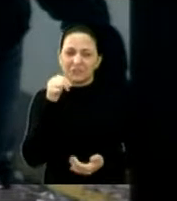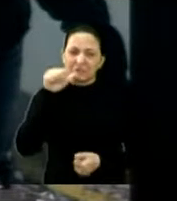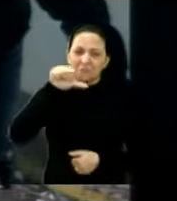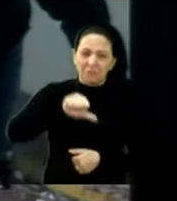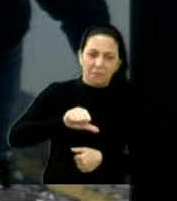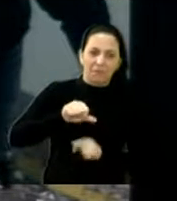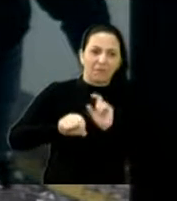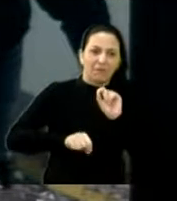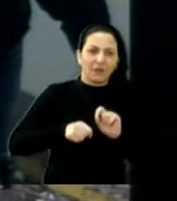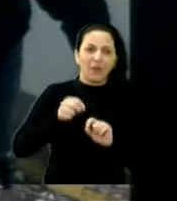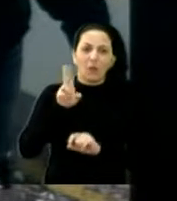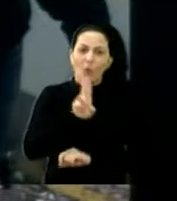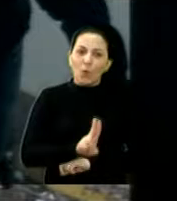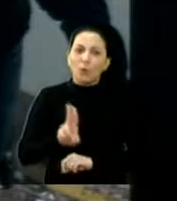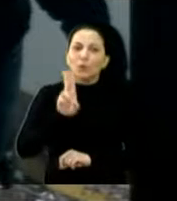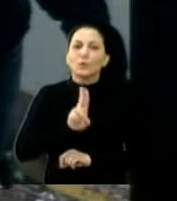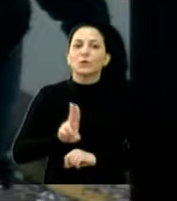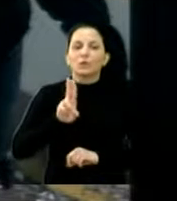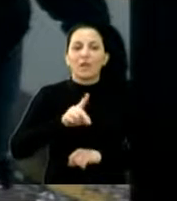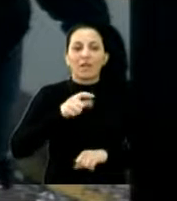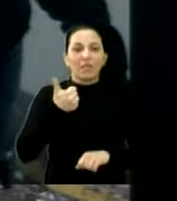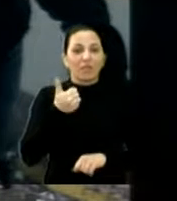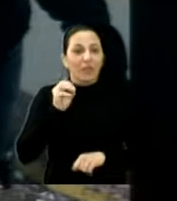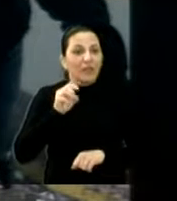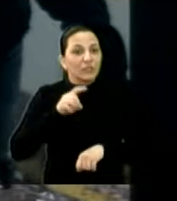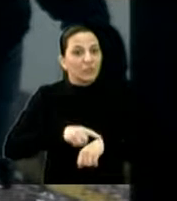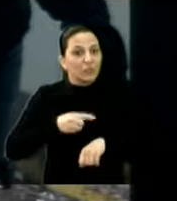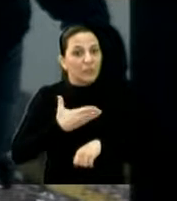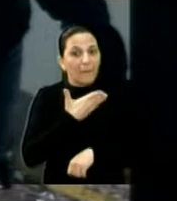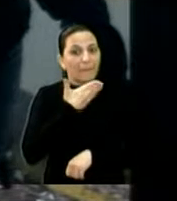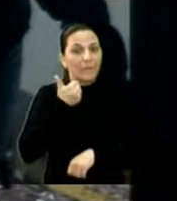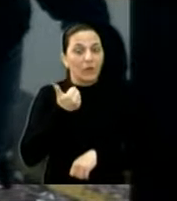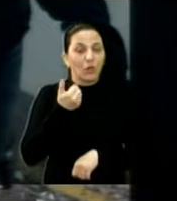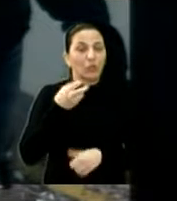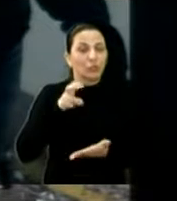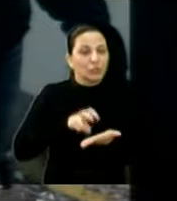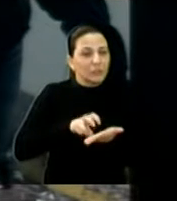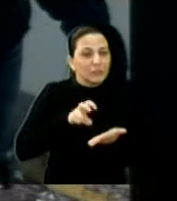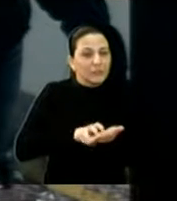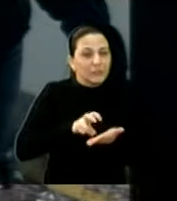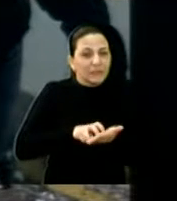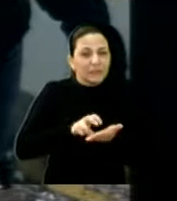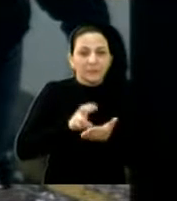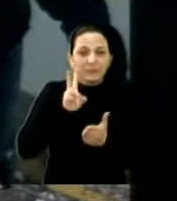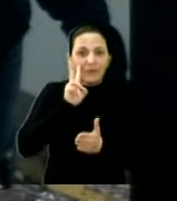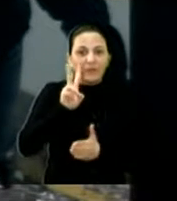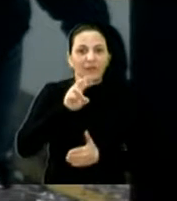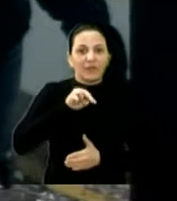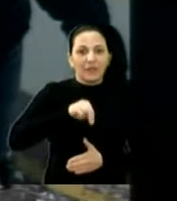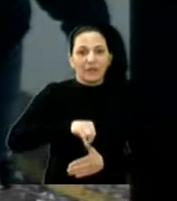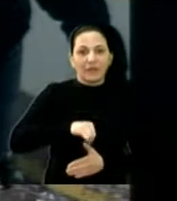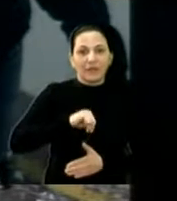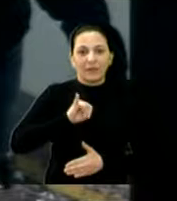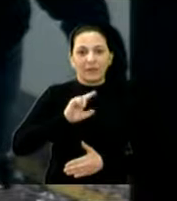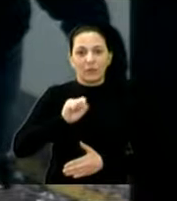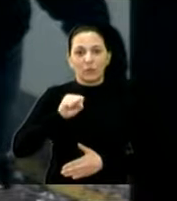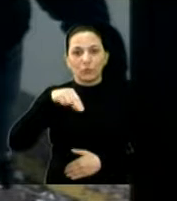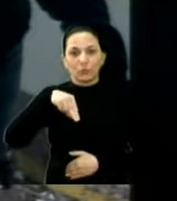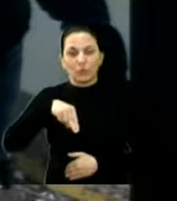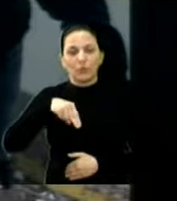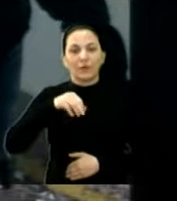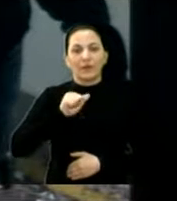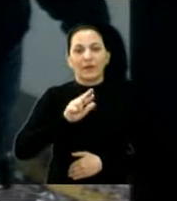usuários falaram que, a partir de 10 horas já começa a melhorar, agora precisa ver logo cedo, até eu tenho a ver também com o Nilson Carneiro, para ver o que a gente pode fazer, o